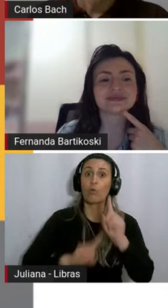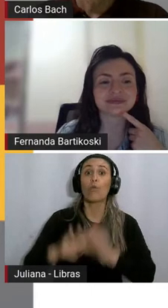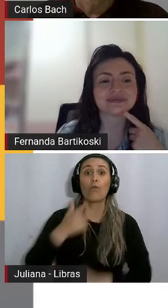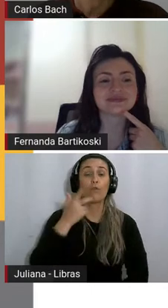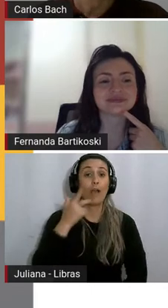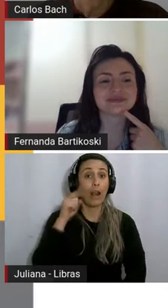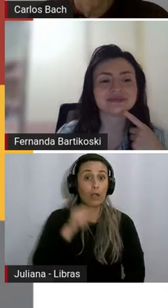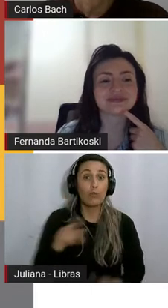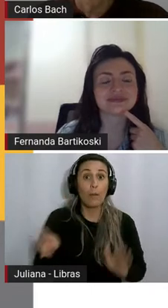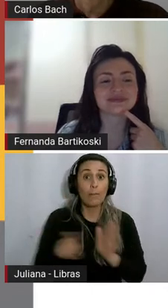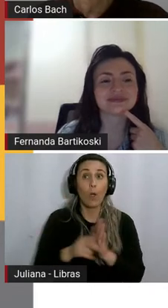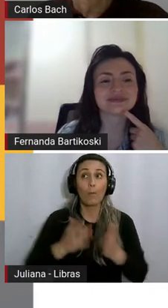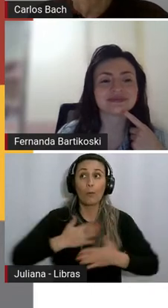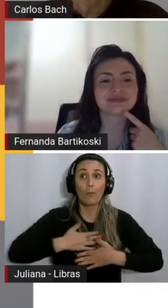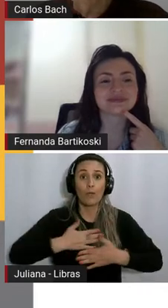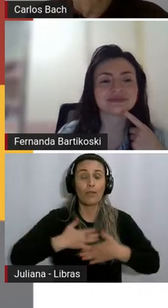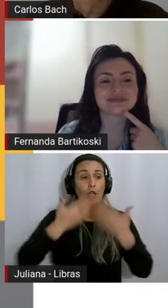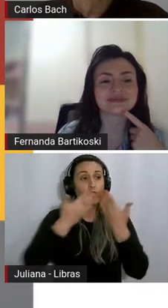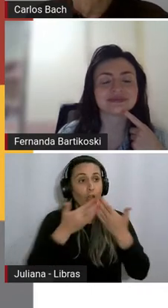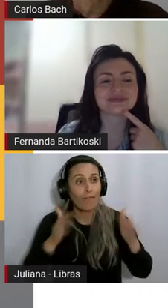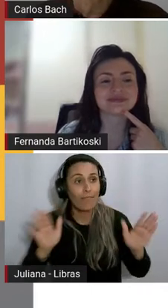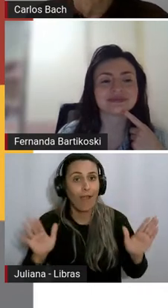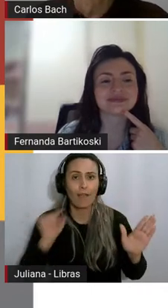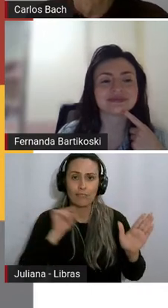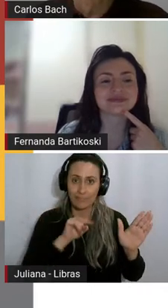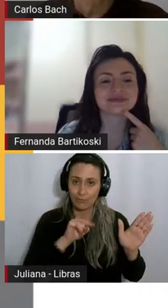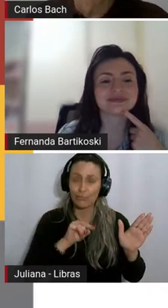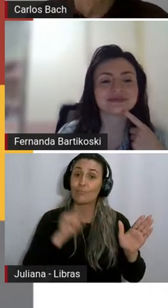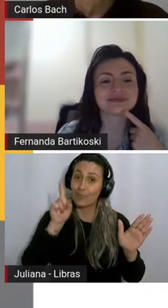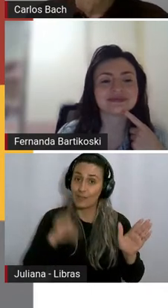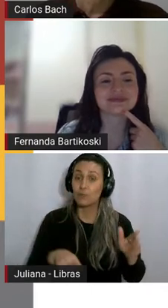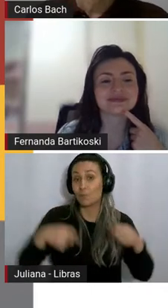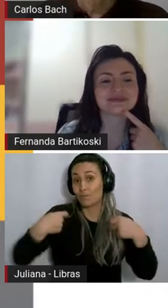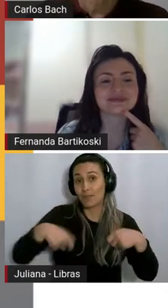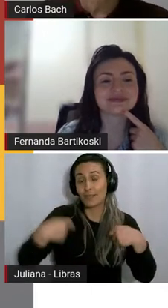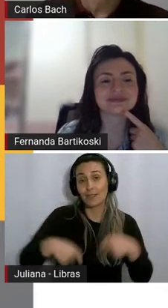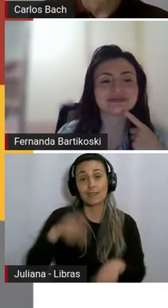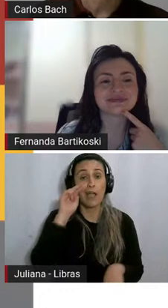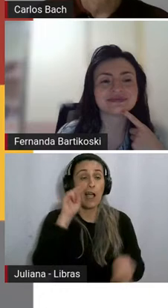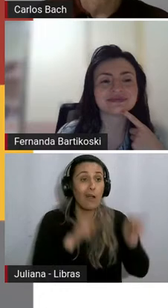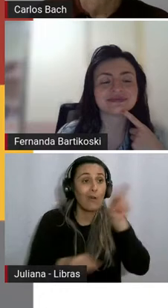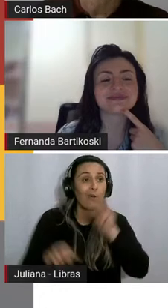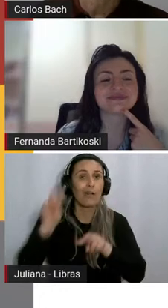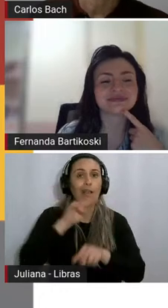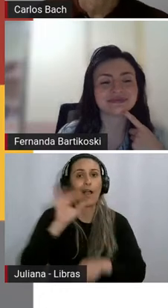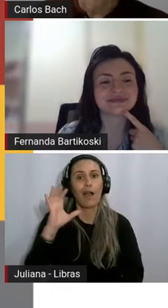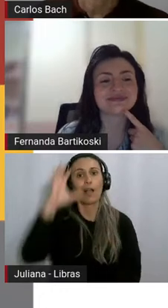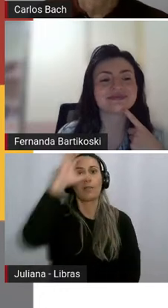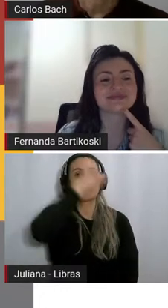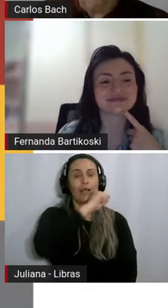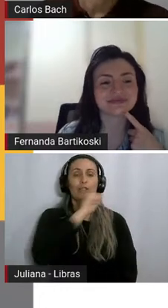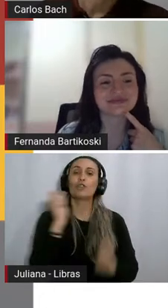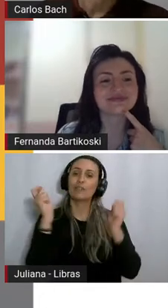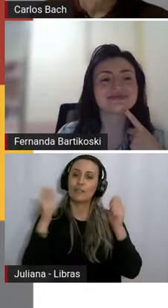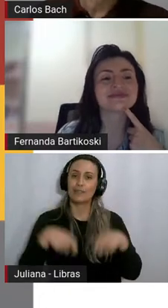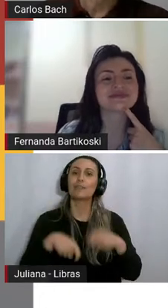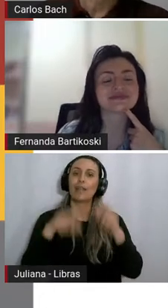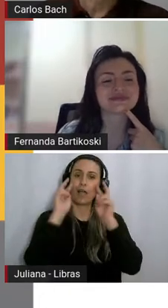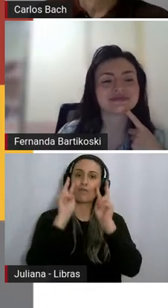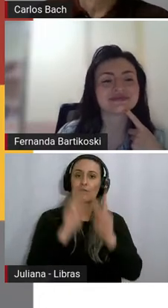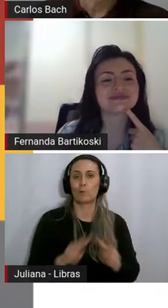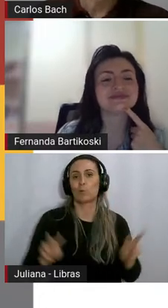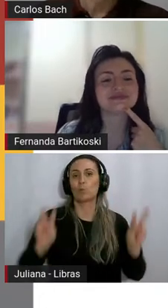e outros finalmente que é preciso aprender a olhar para poder vê-las assim. Então,